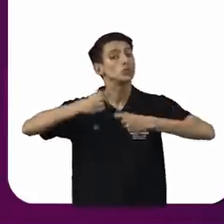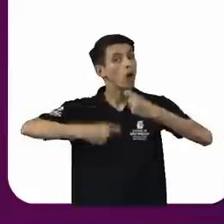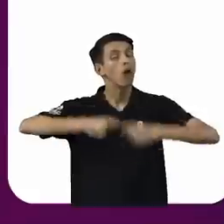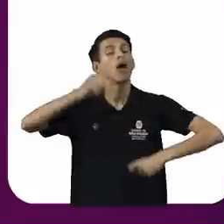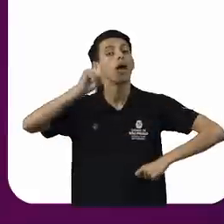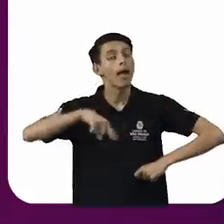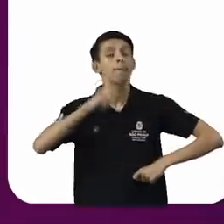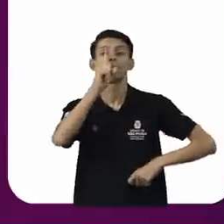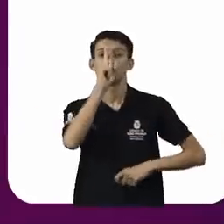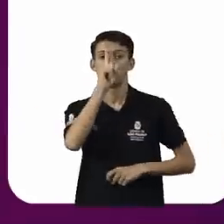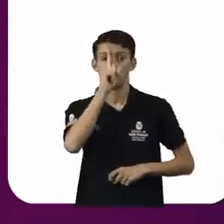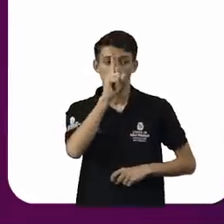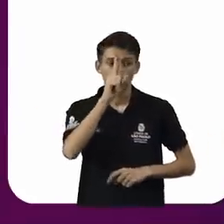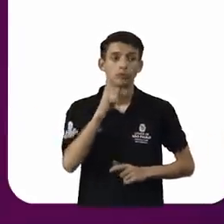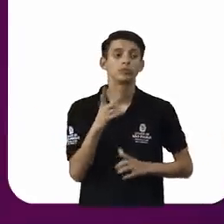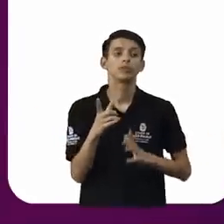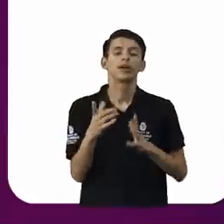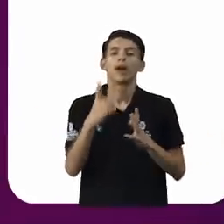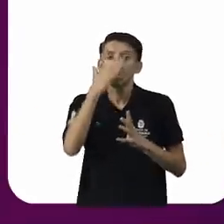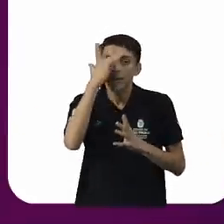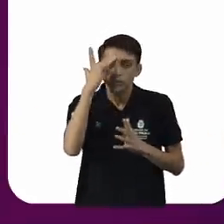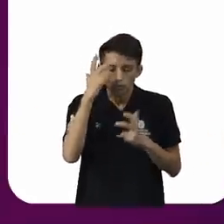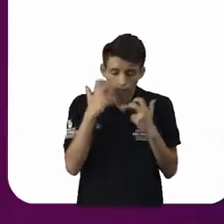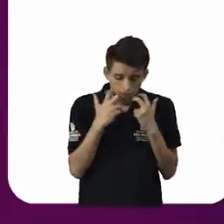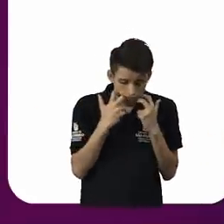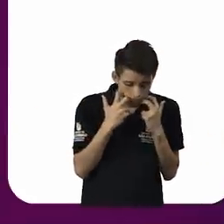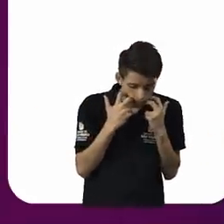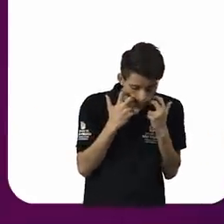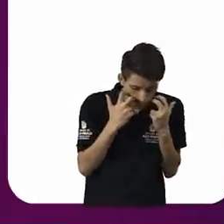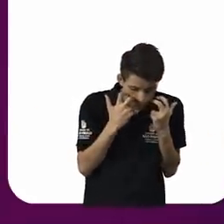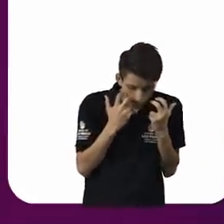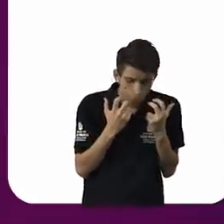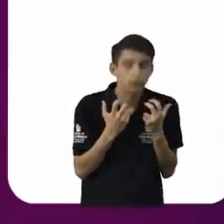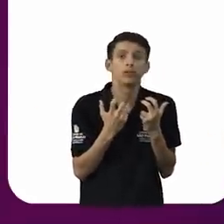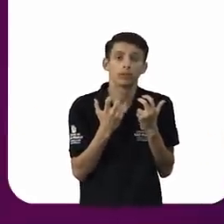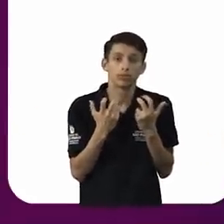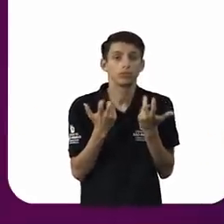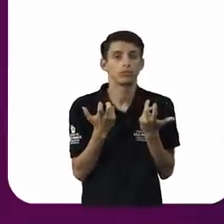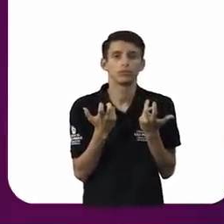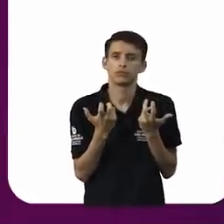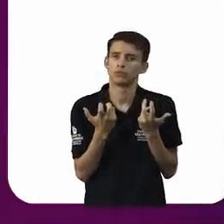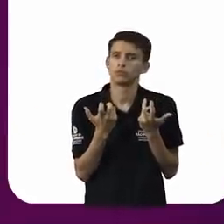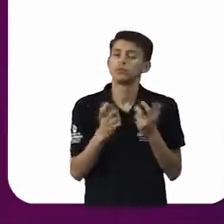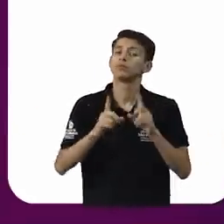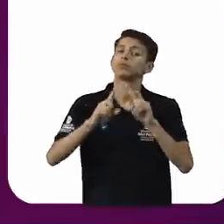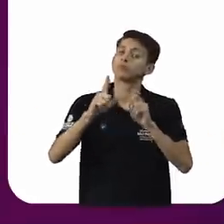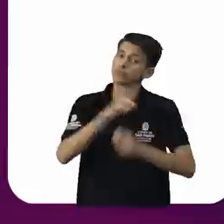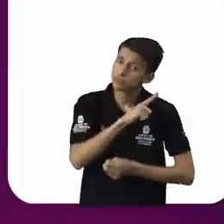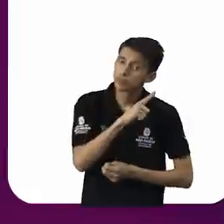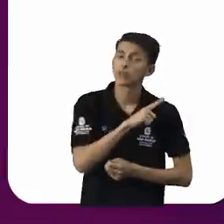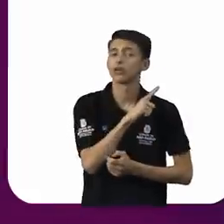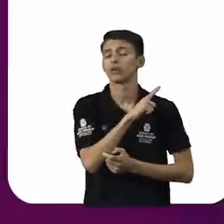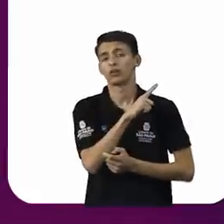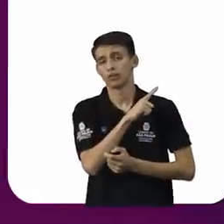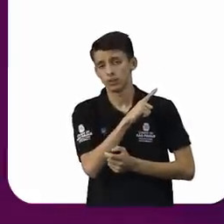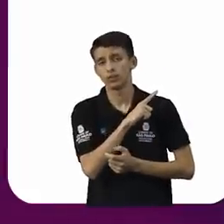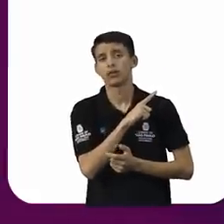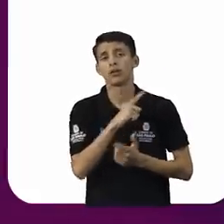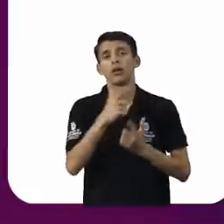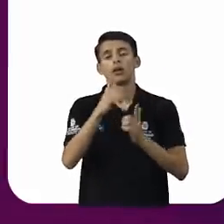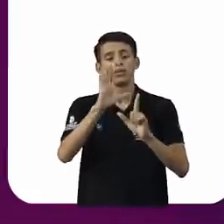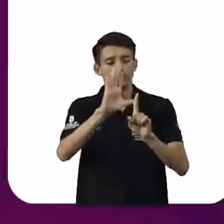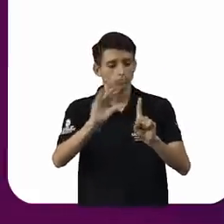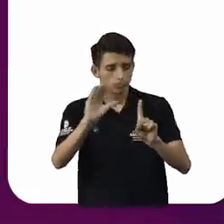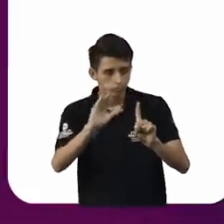de constrangimento que tem esse objeto final, que é esse favorecimento